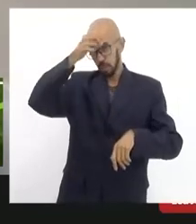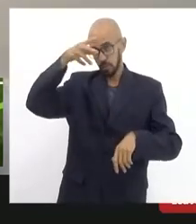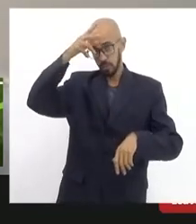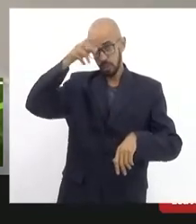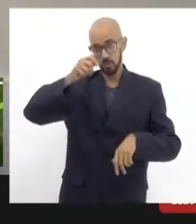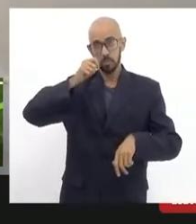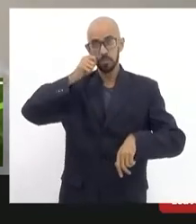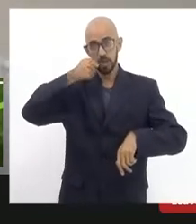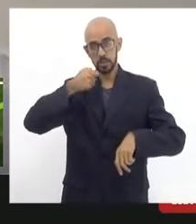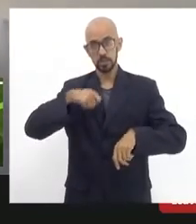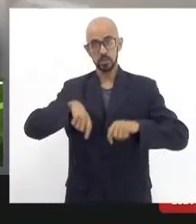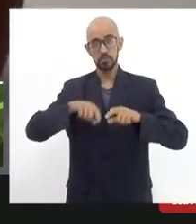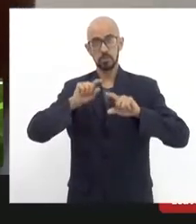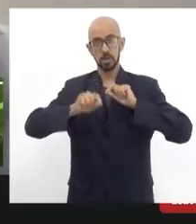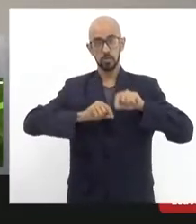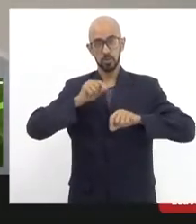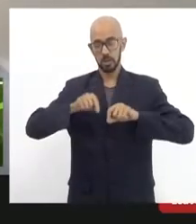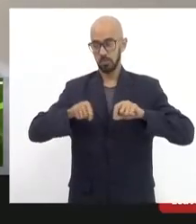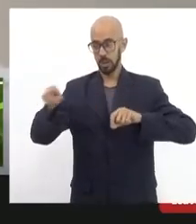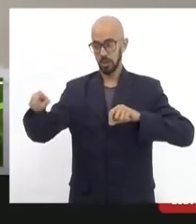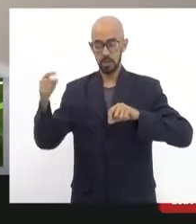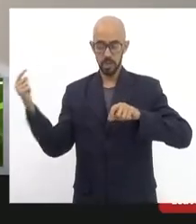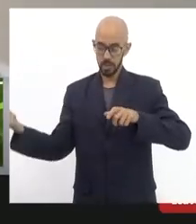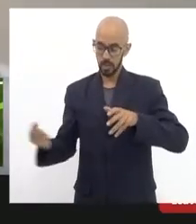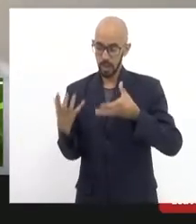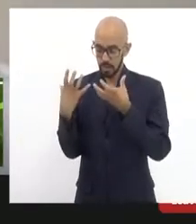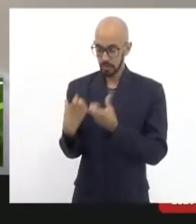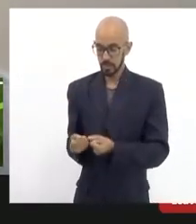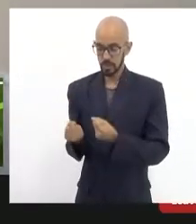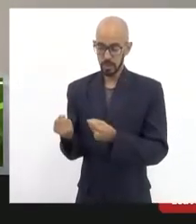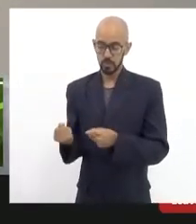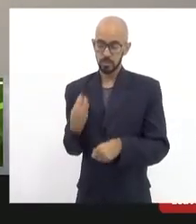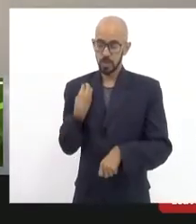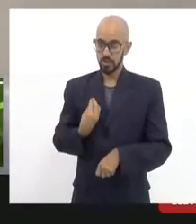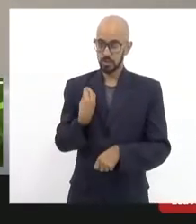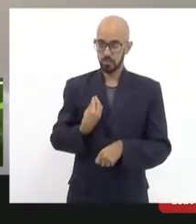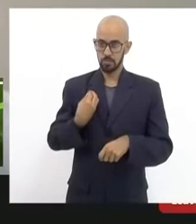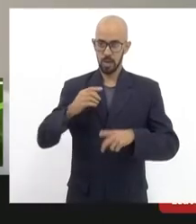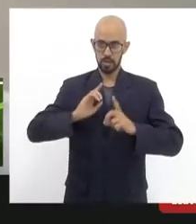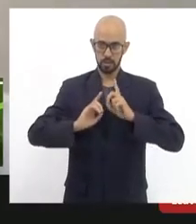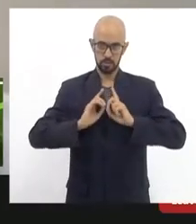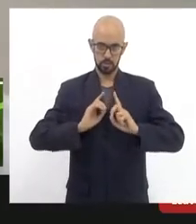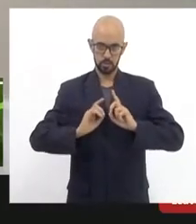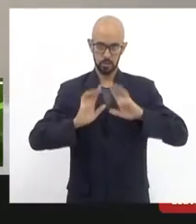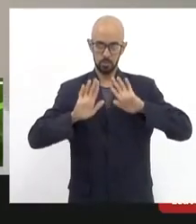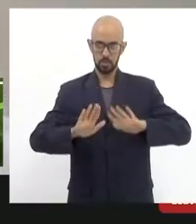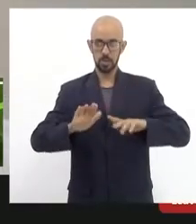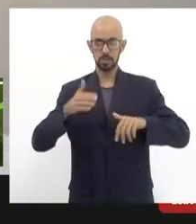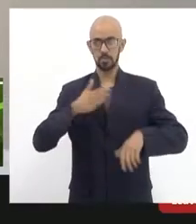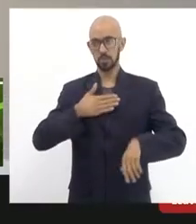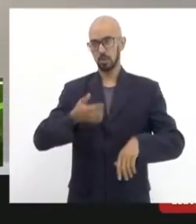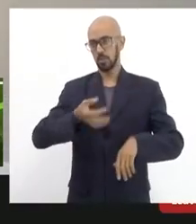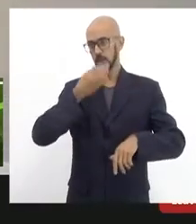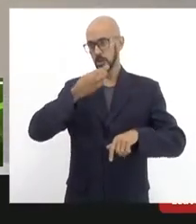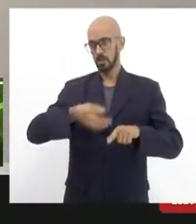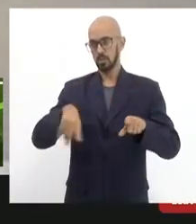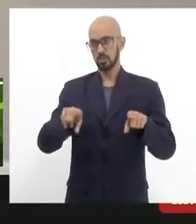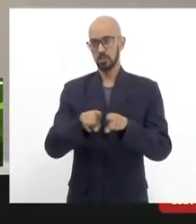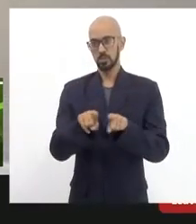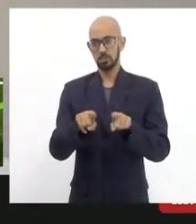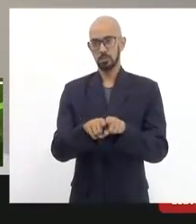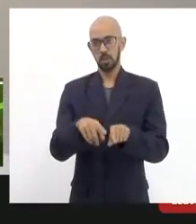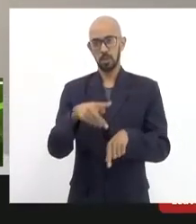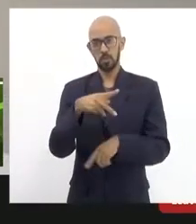tentar forçar que o Eduardo entre nesse debate esse é um ponto agora eu acho também eu queria saudar aqui a presença do Pedro